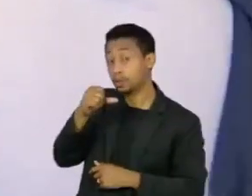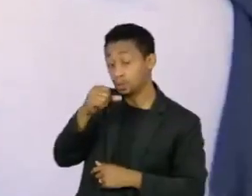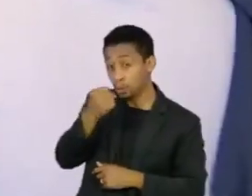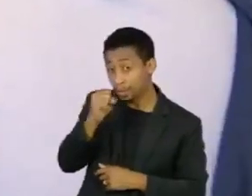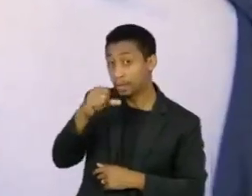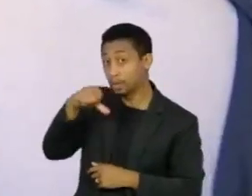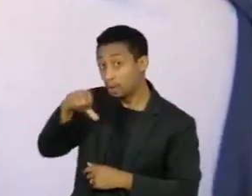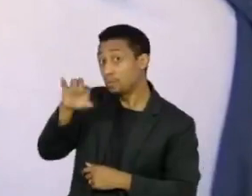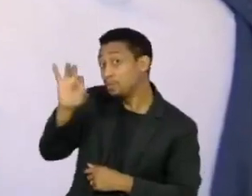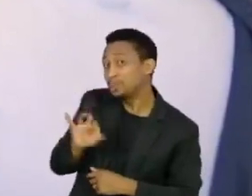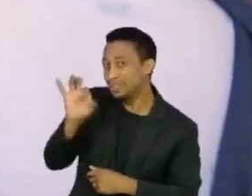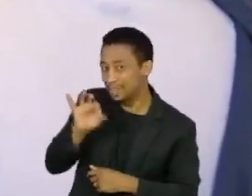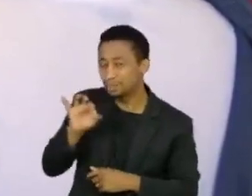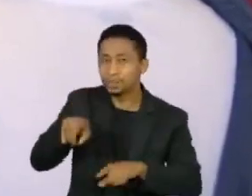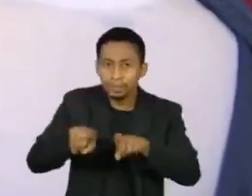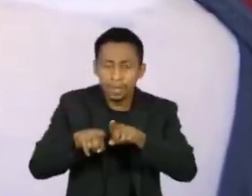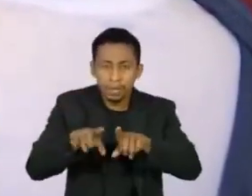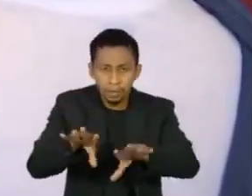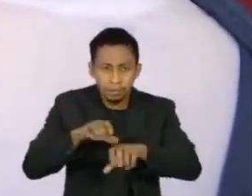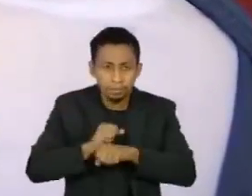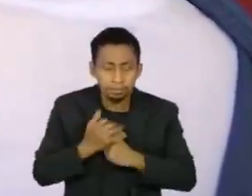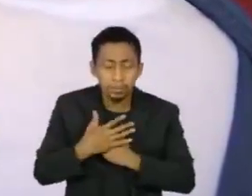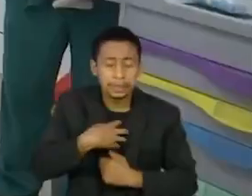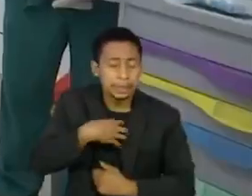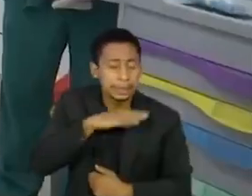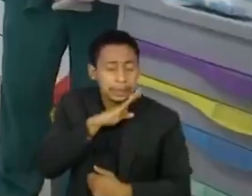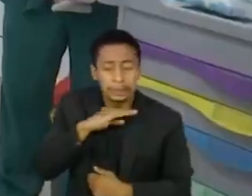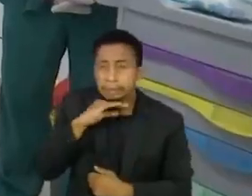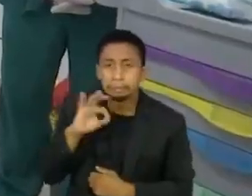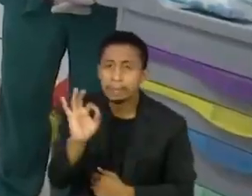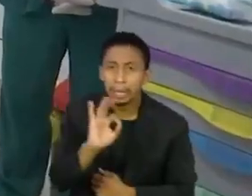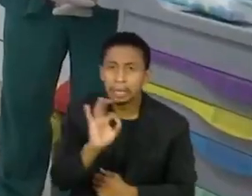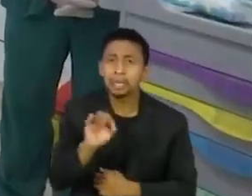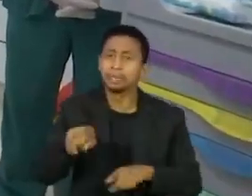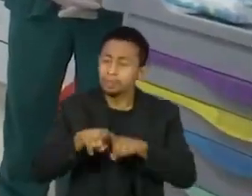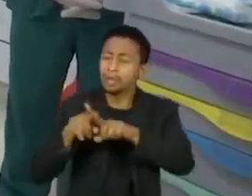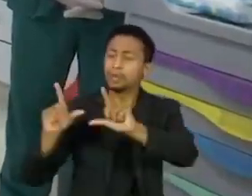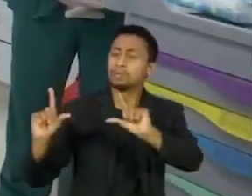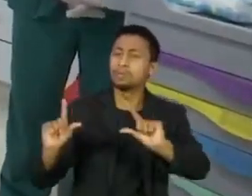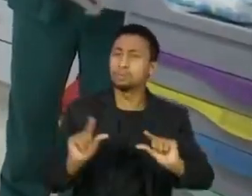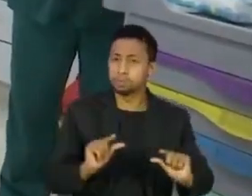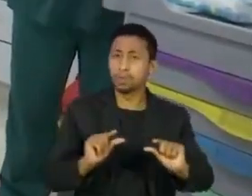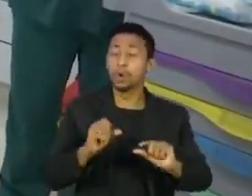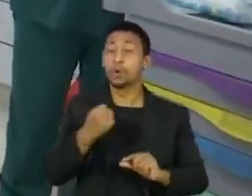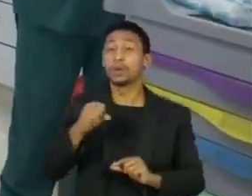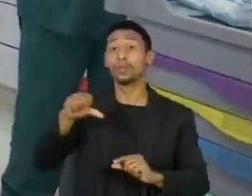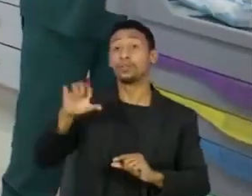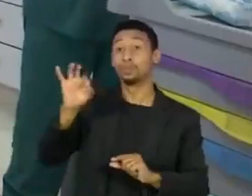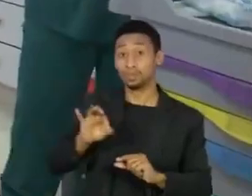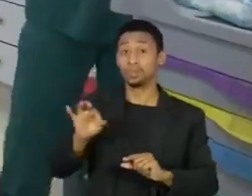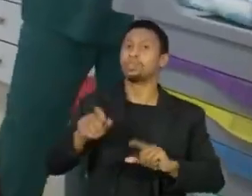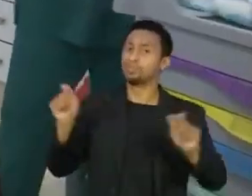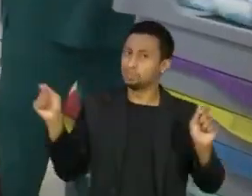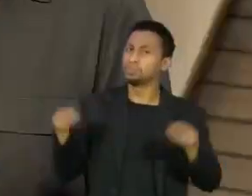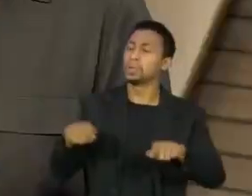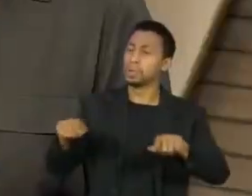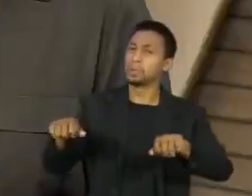incluindo assintomáticos. É a primeira evidência de que o imunizante pode diminuir a transmissão do vírus no mundo real.